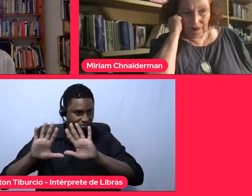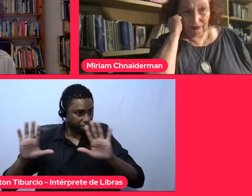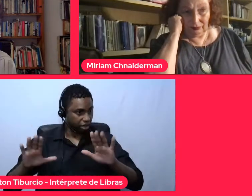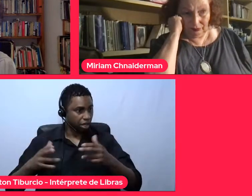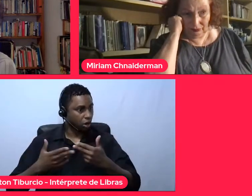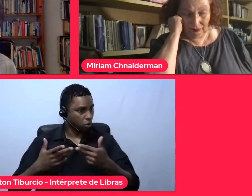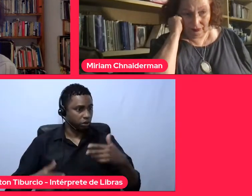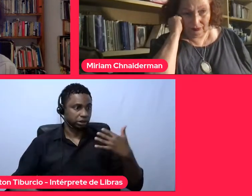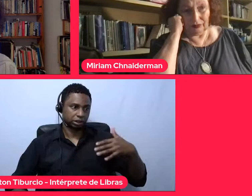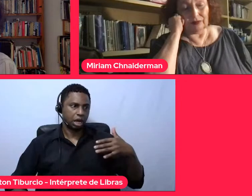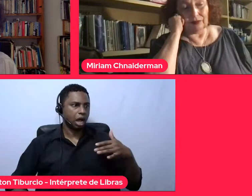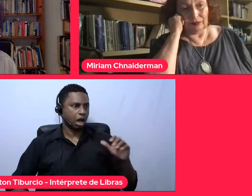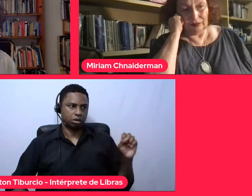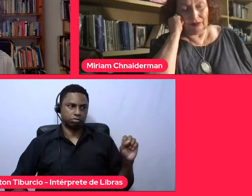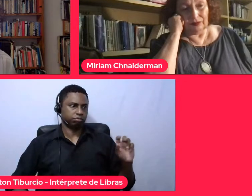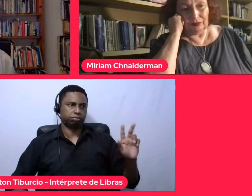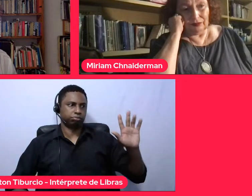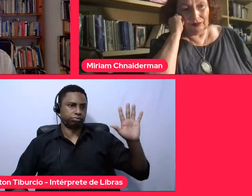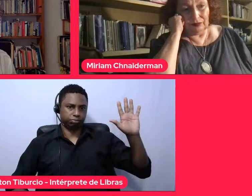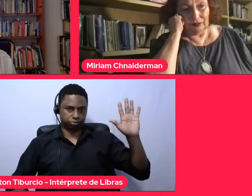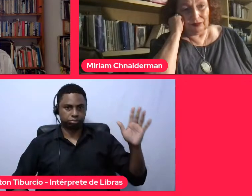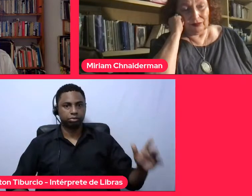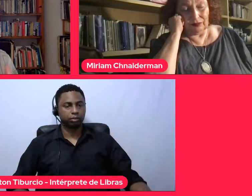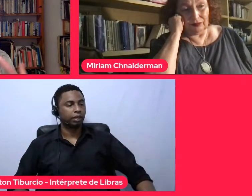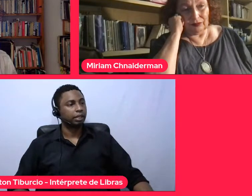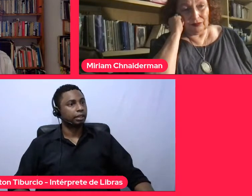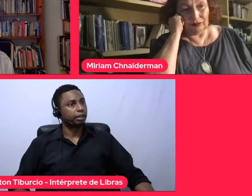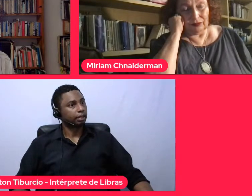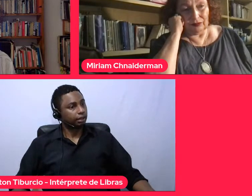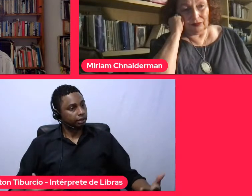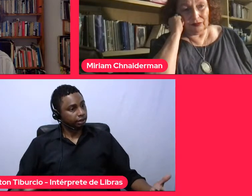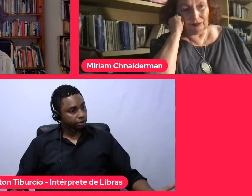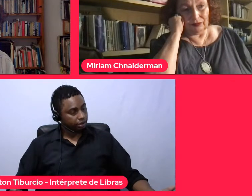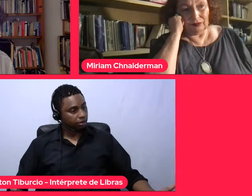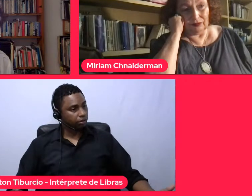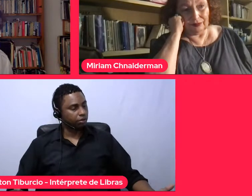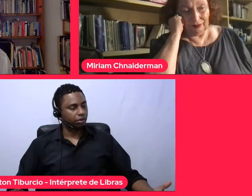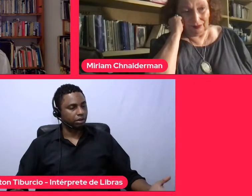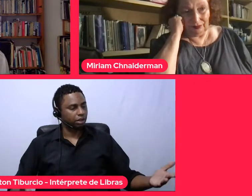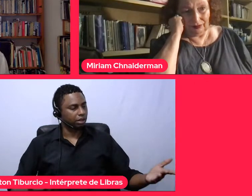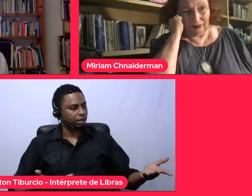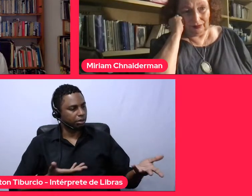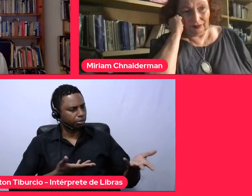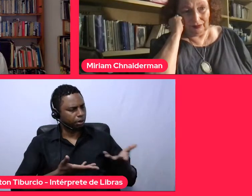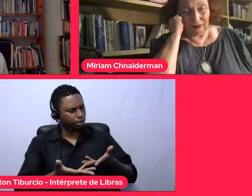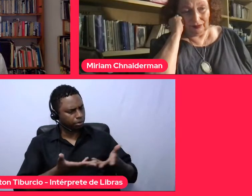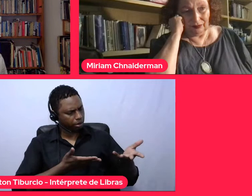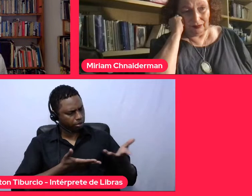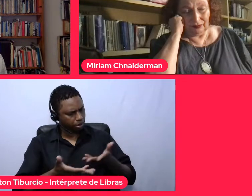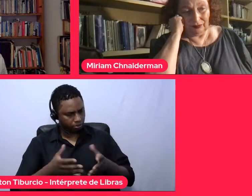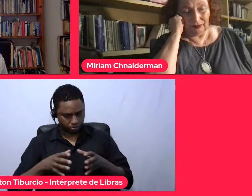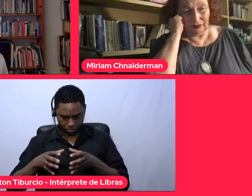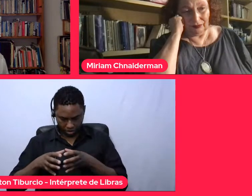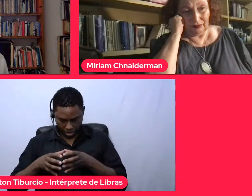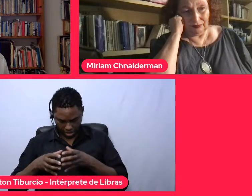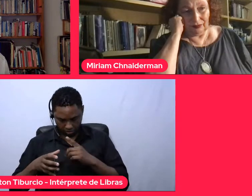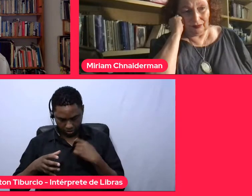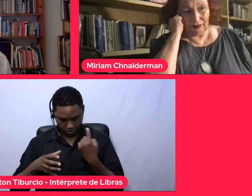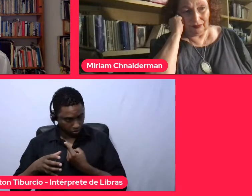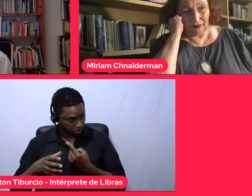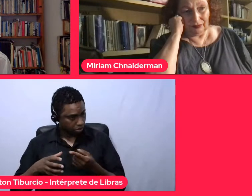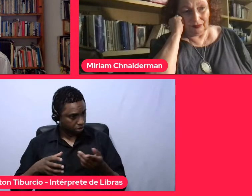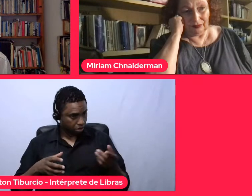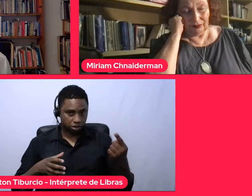caros a eles e tal. Então, tudo isso foi criando uma cumplicidade entre a nossa equipe e eles,